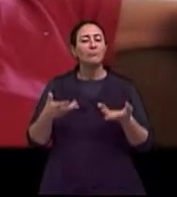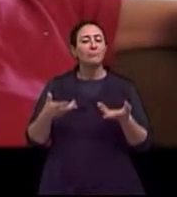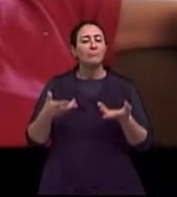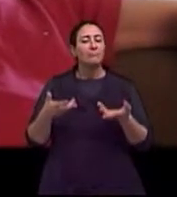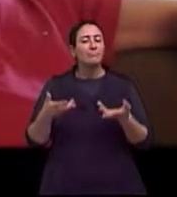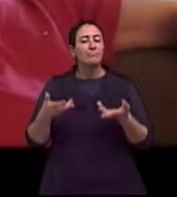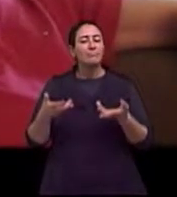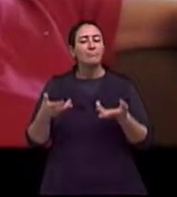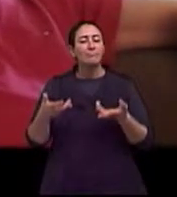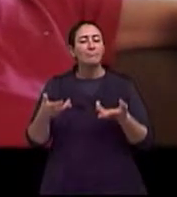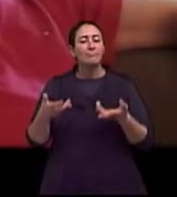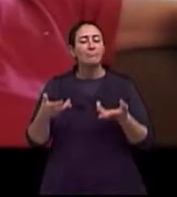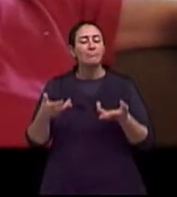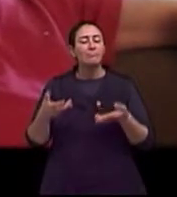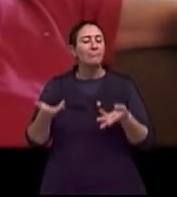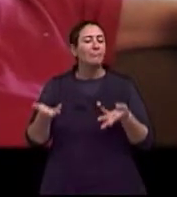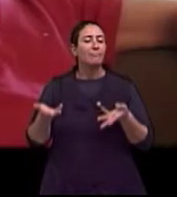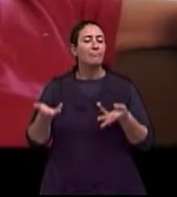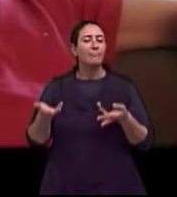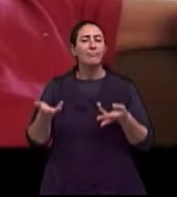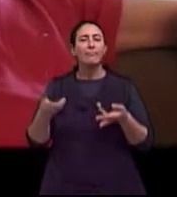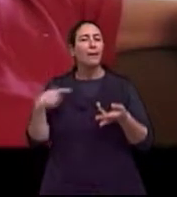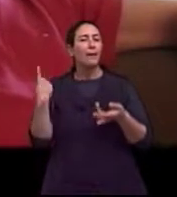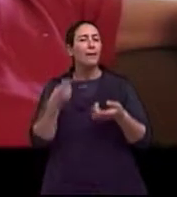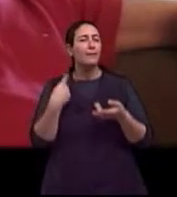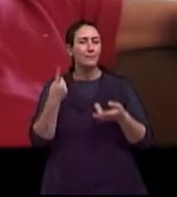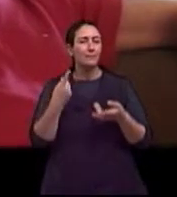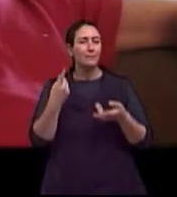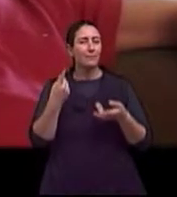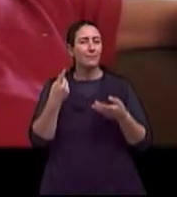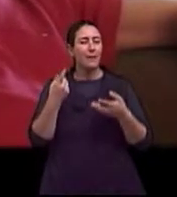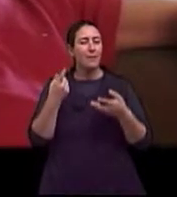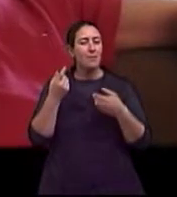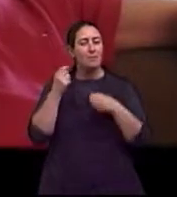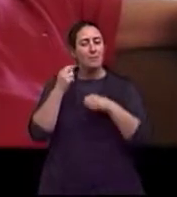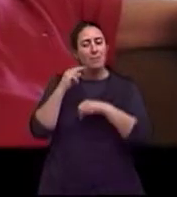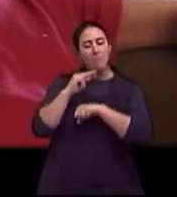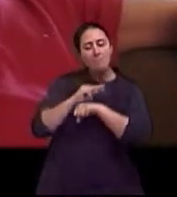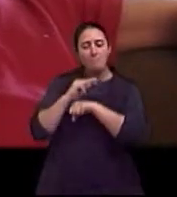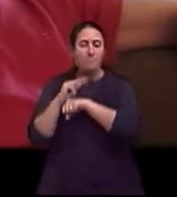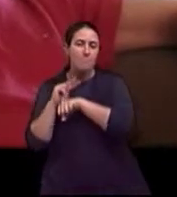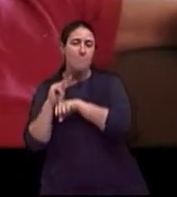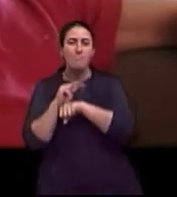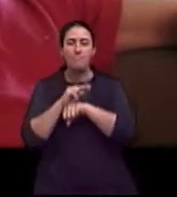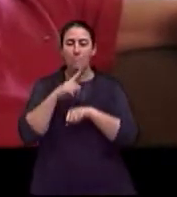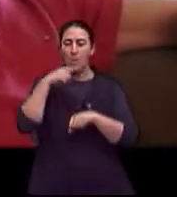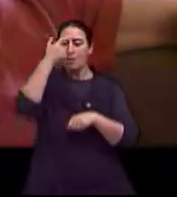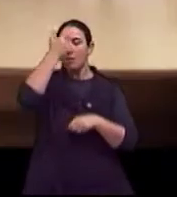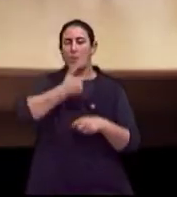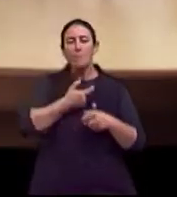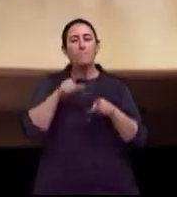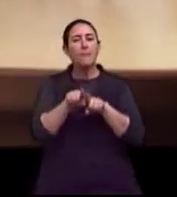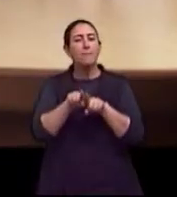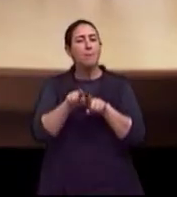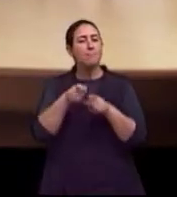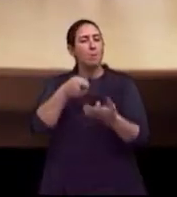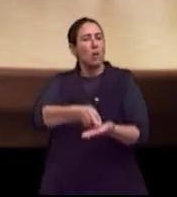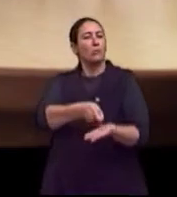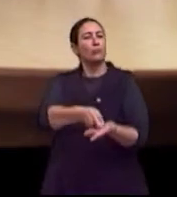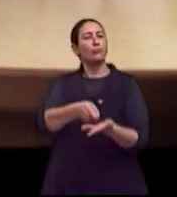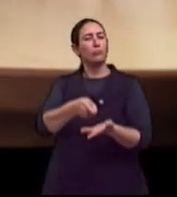se burila mais, então tu fica mais exigente. Eu tenho